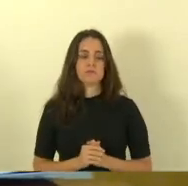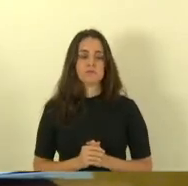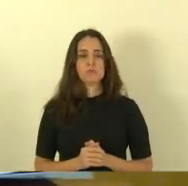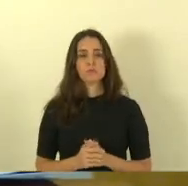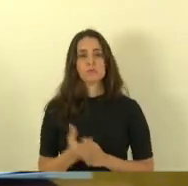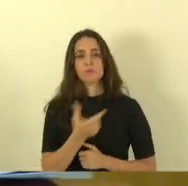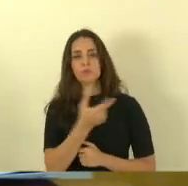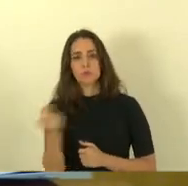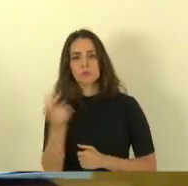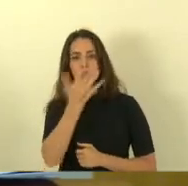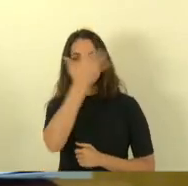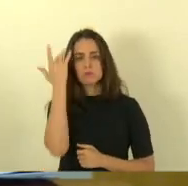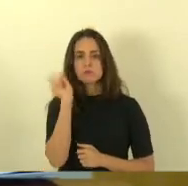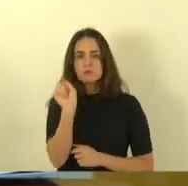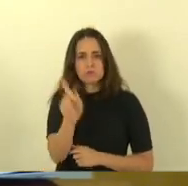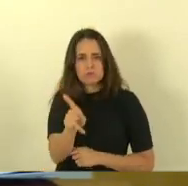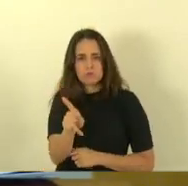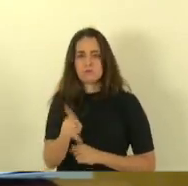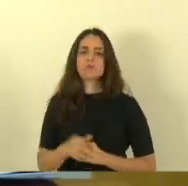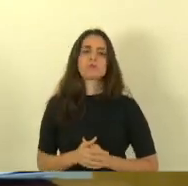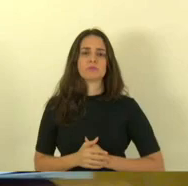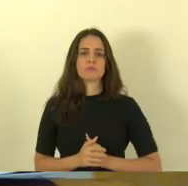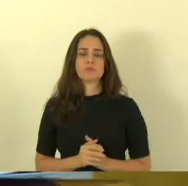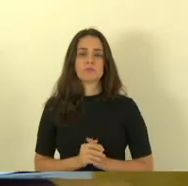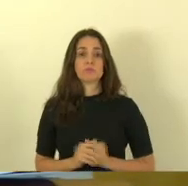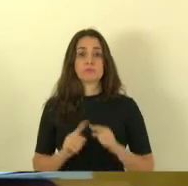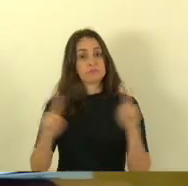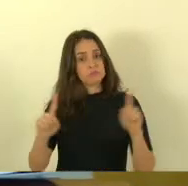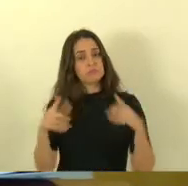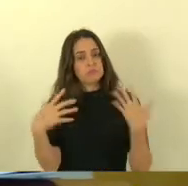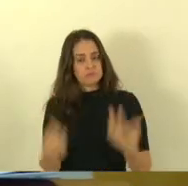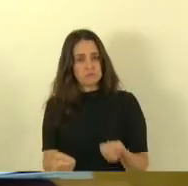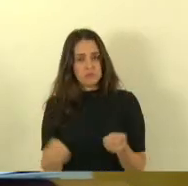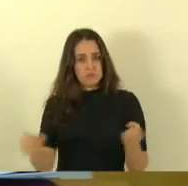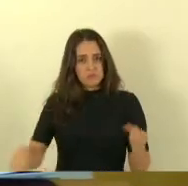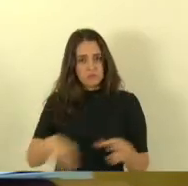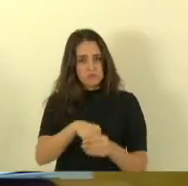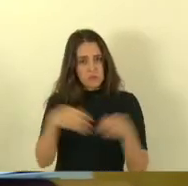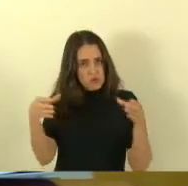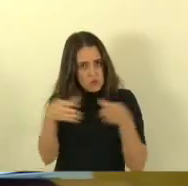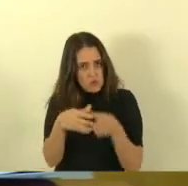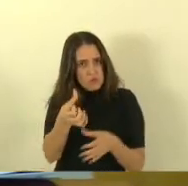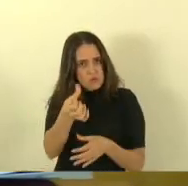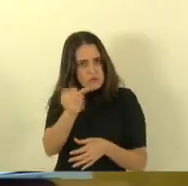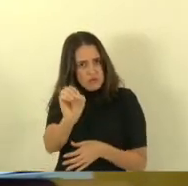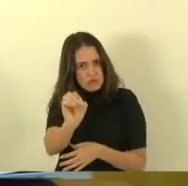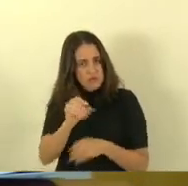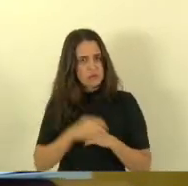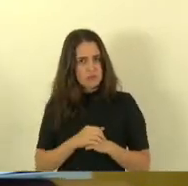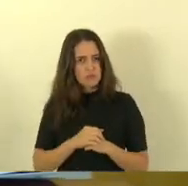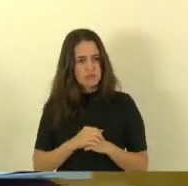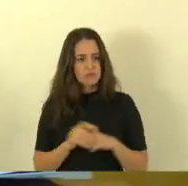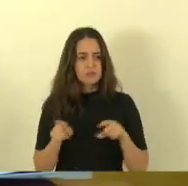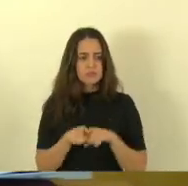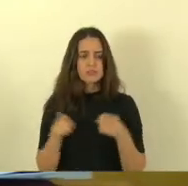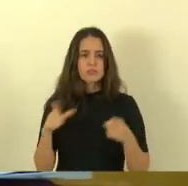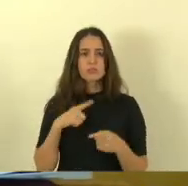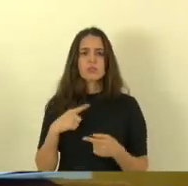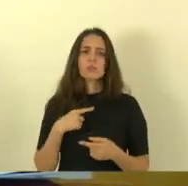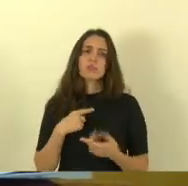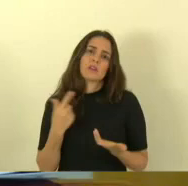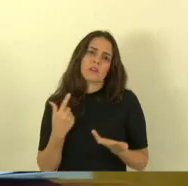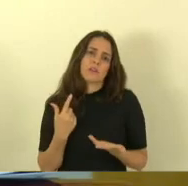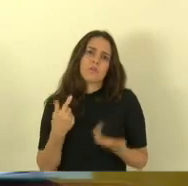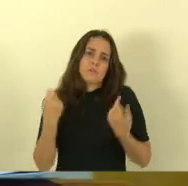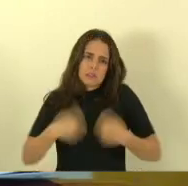aposentados então vamos encaixar nos sessenta que tá fazendo falta